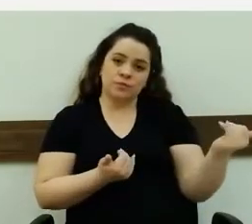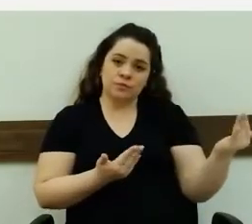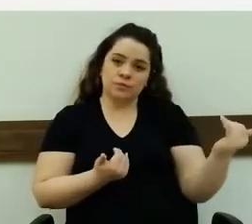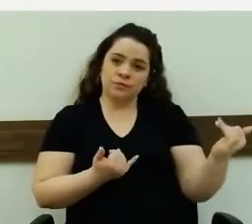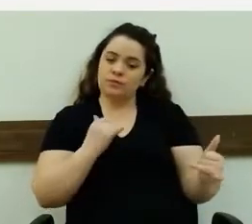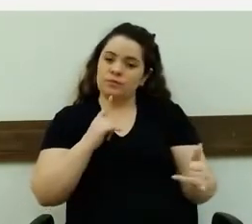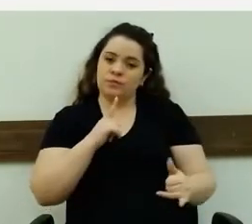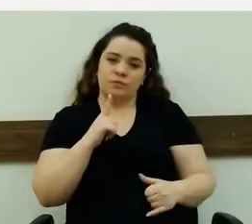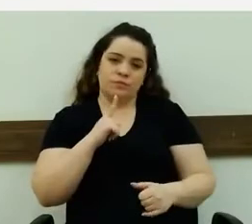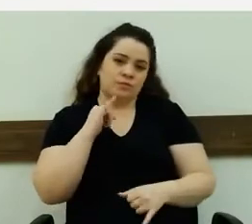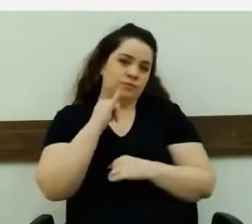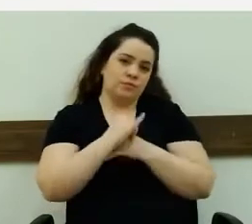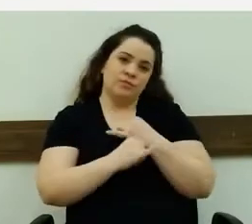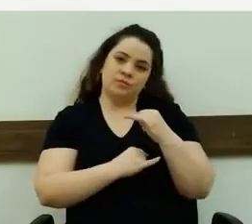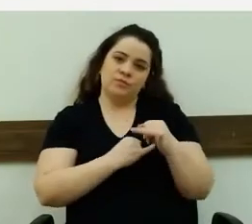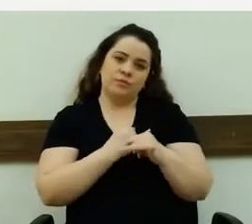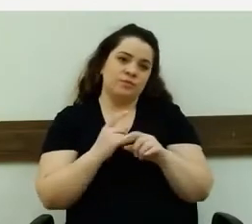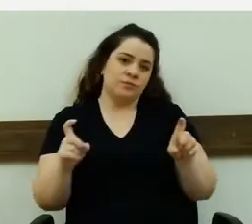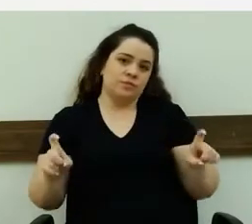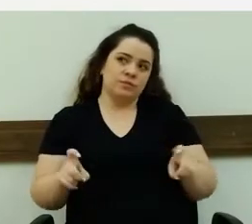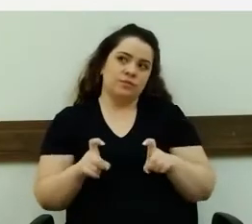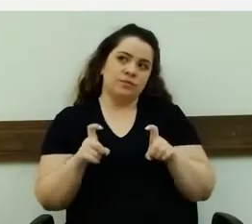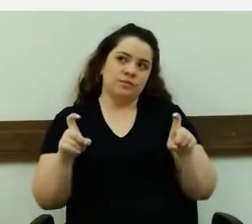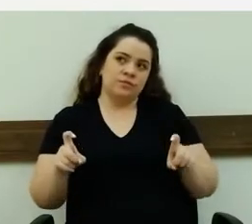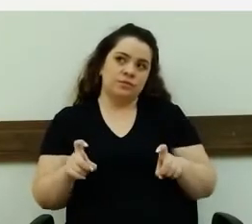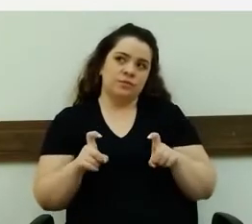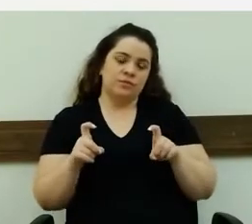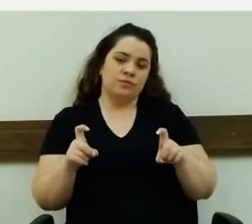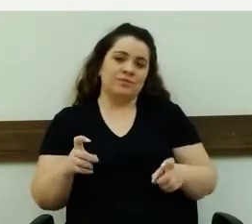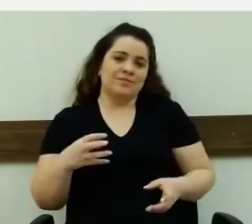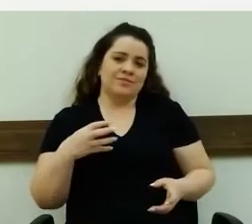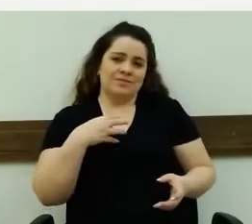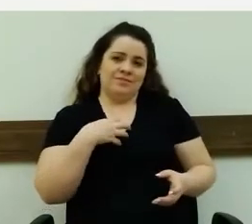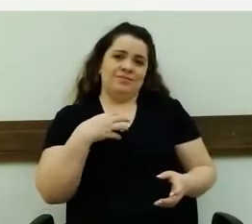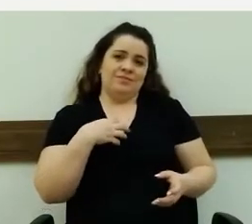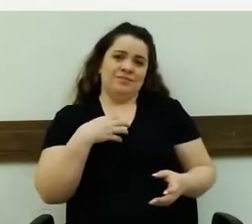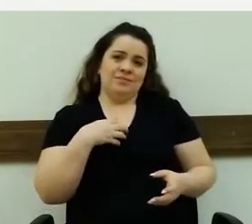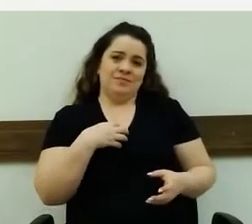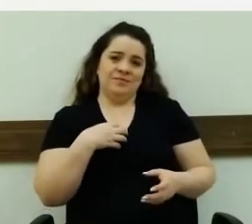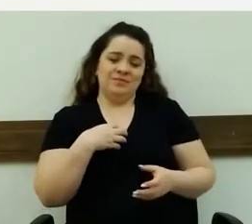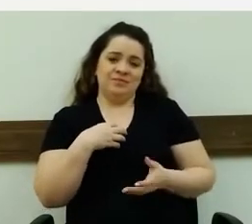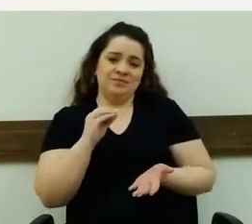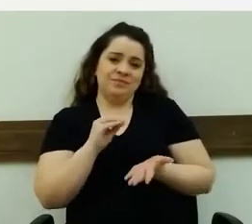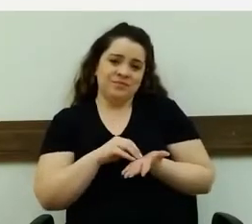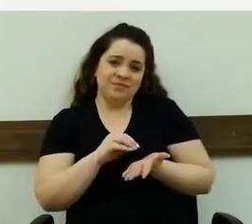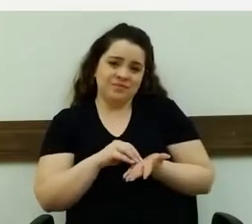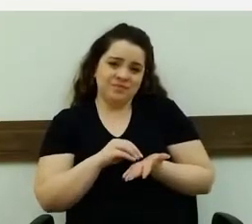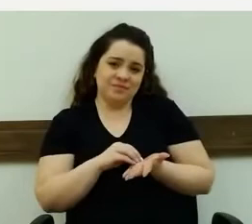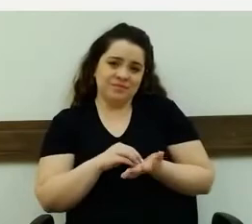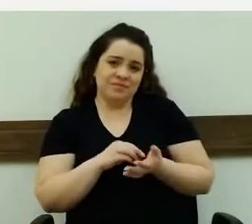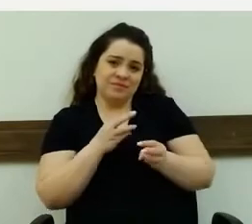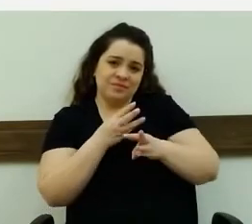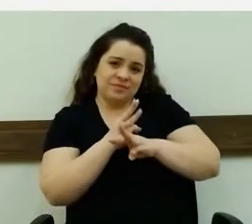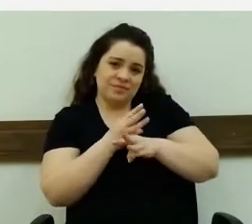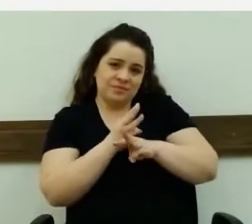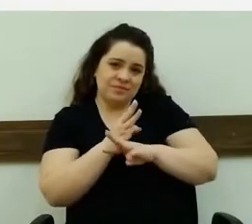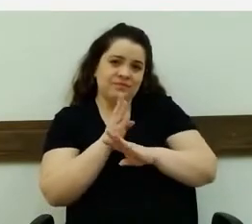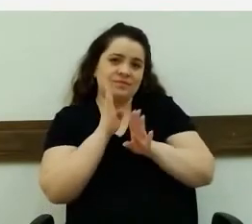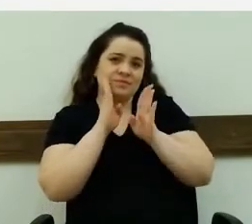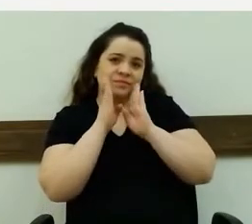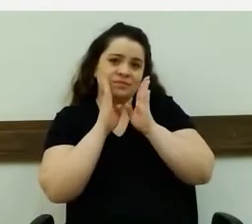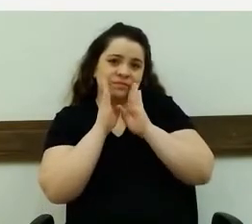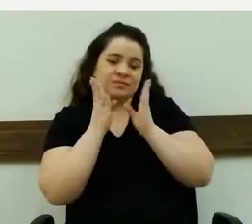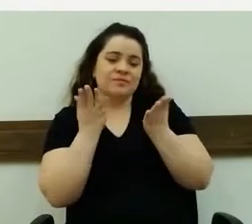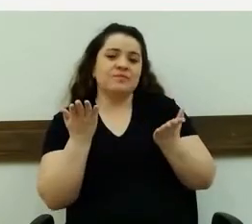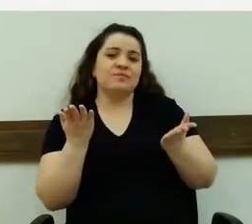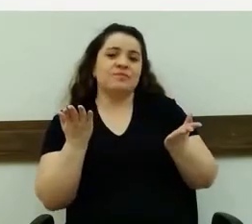eu garanto que estão sentindo, nesse momento, a falta de acessar ao WhatsApp, ao Face, enfim, vai ser